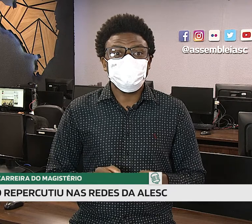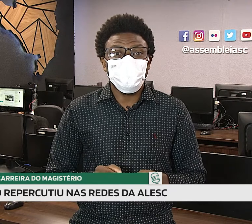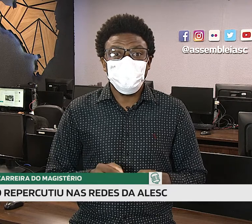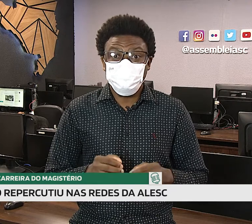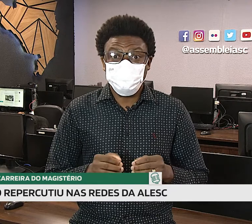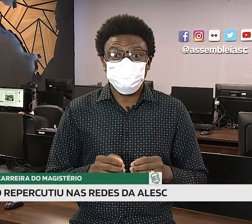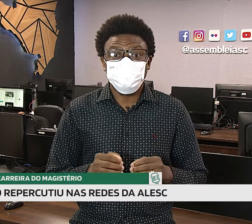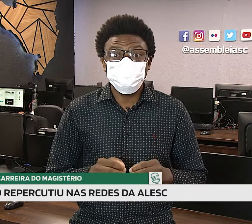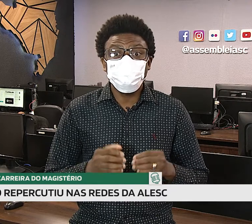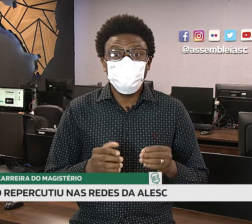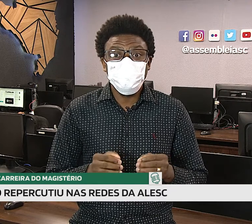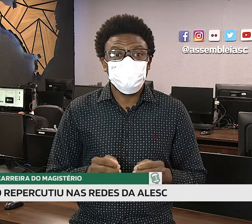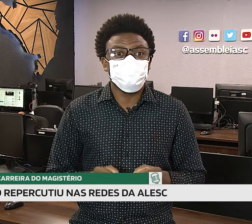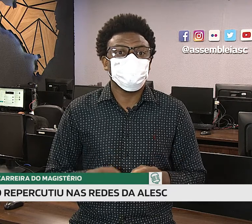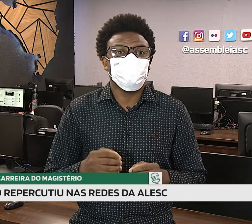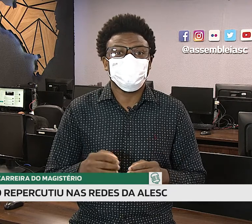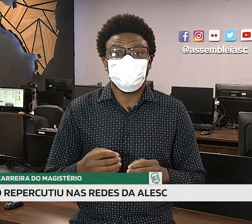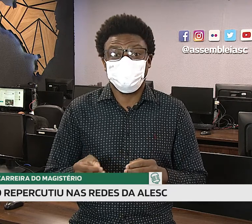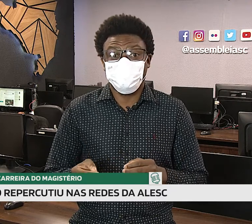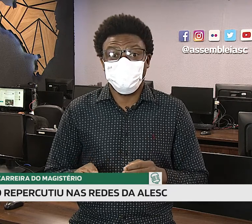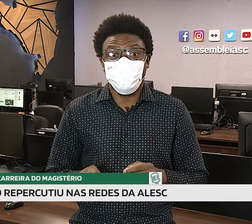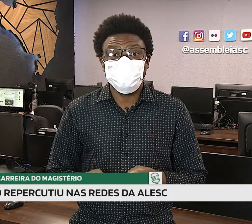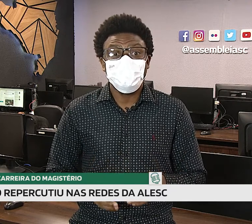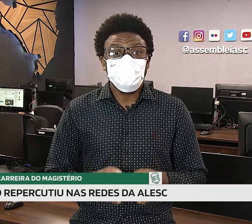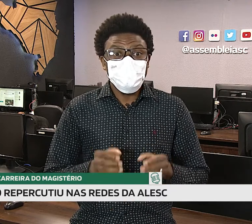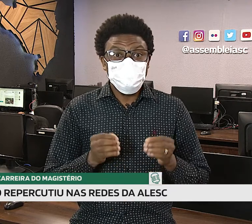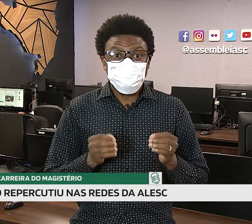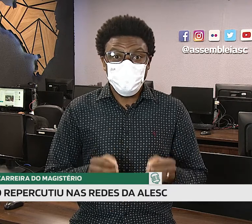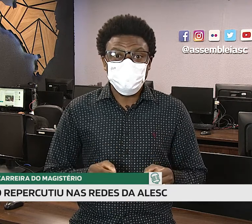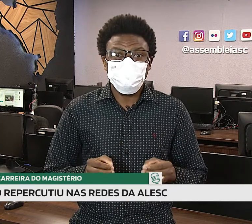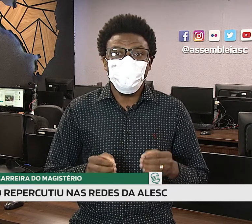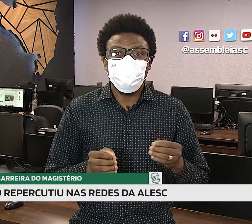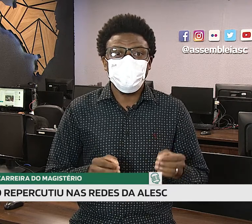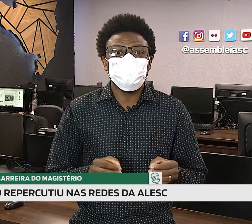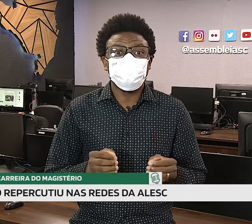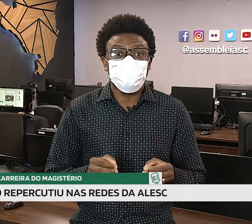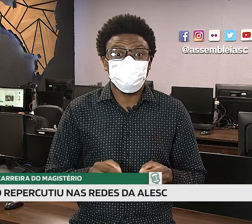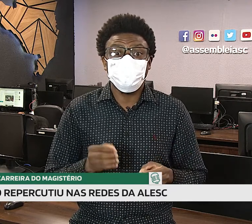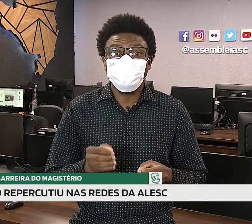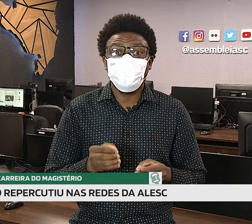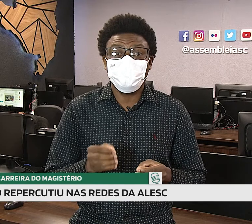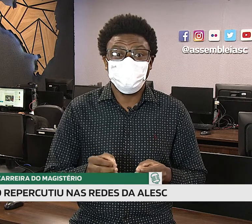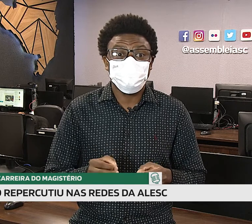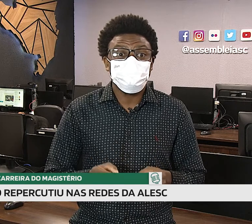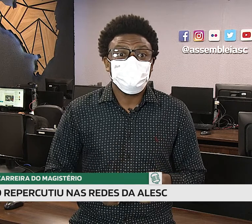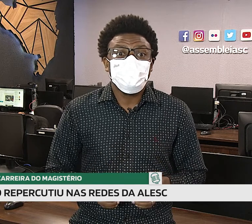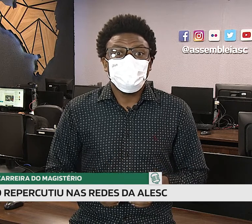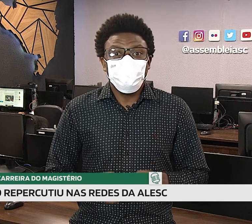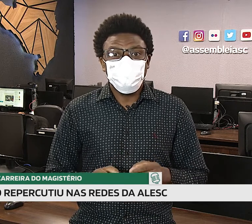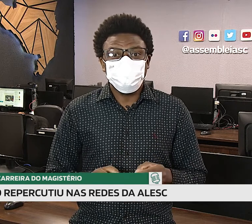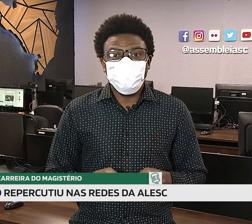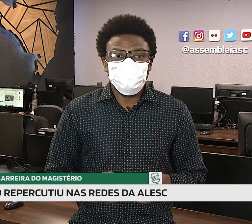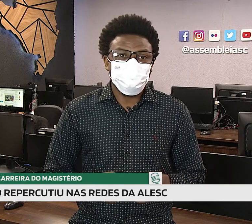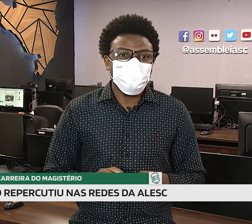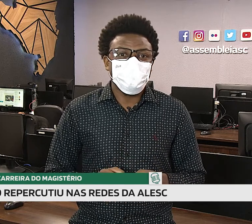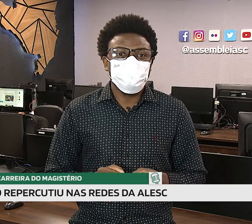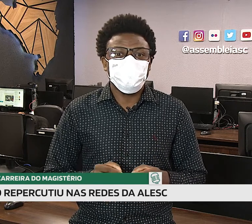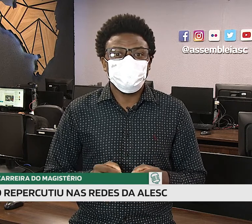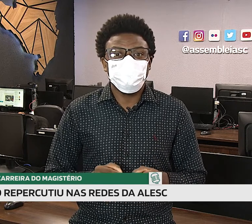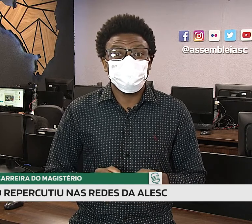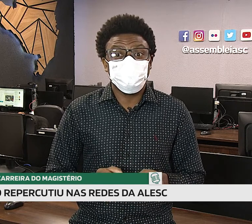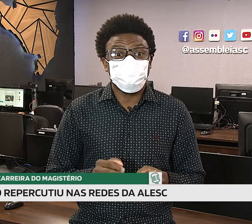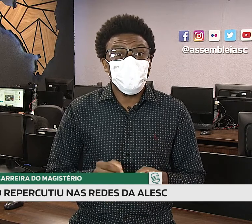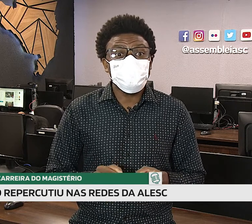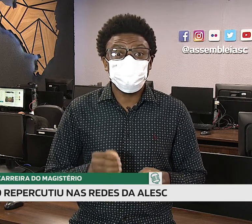esse assunto está repercutindo muito em nossas redes sociais e principalmente em nosso Instagram. O projeto que